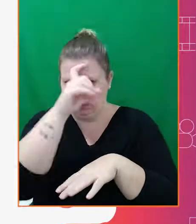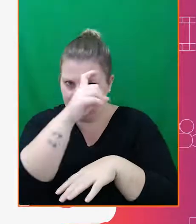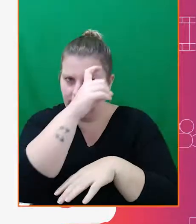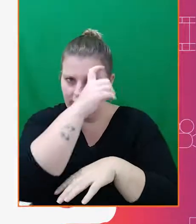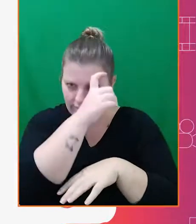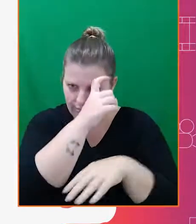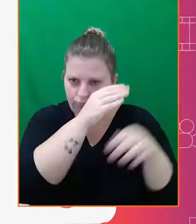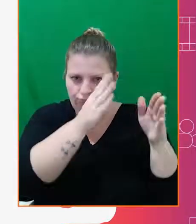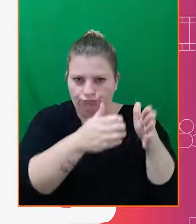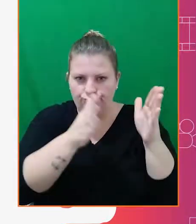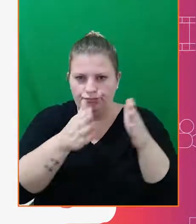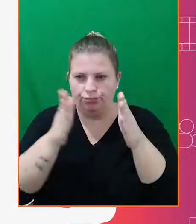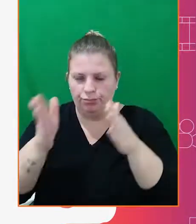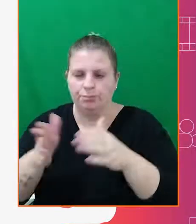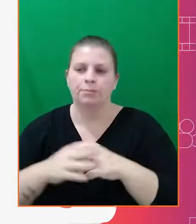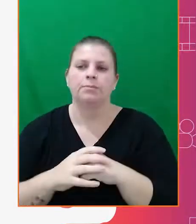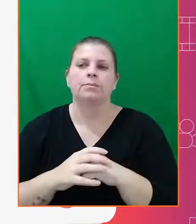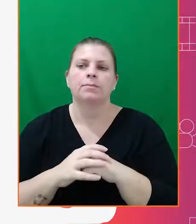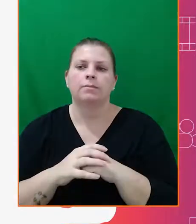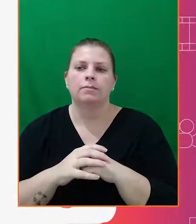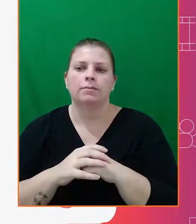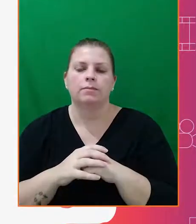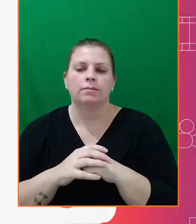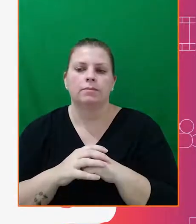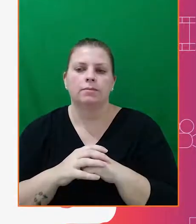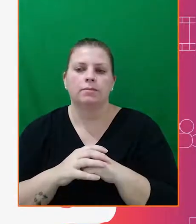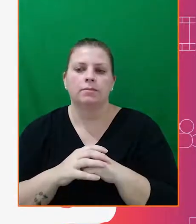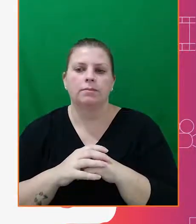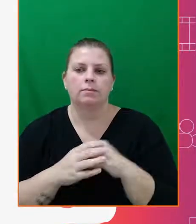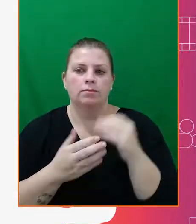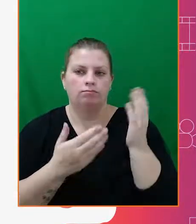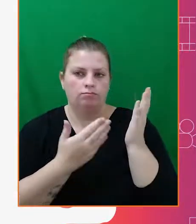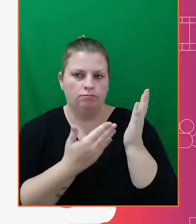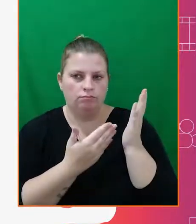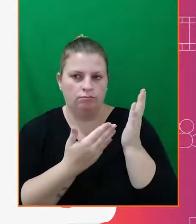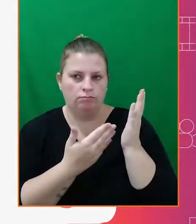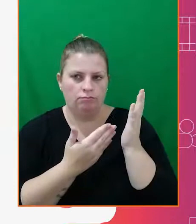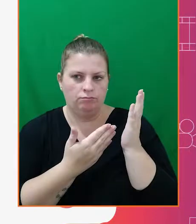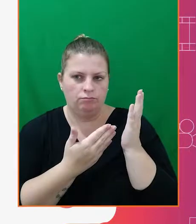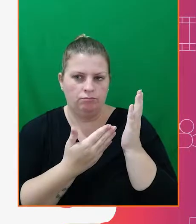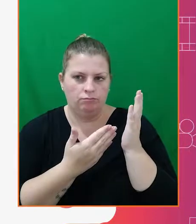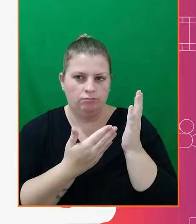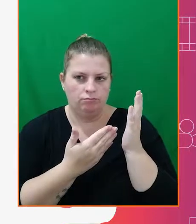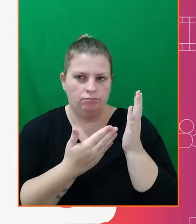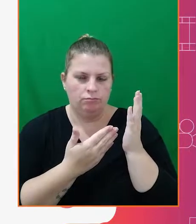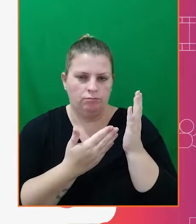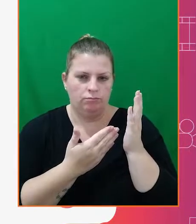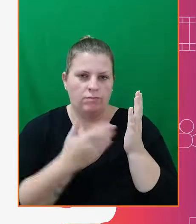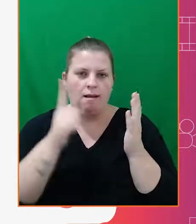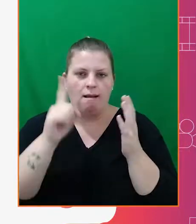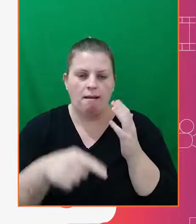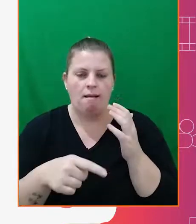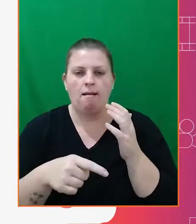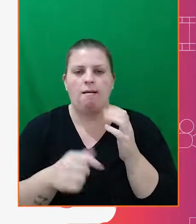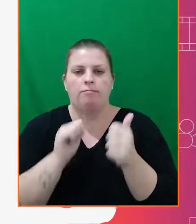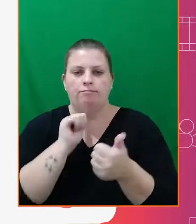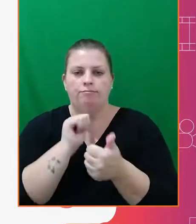complexo de uma sequência de animação. Na imagem, vemos a ação de um jogador de beisebol